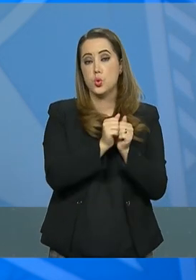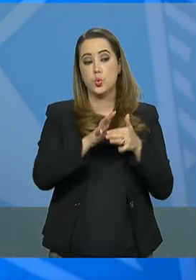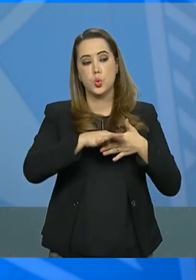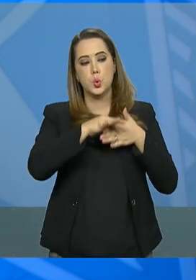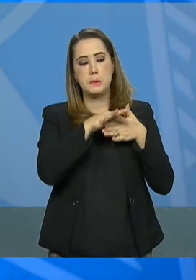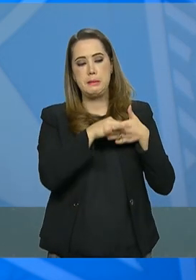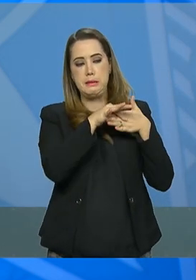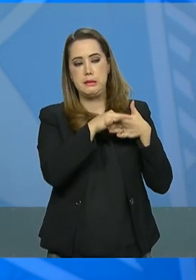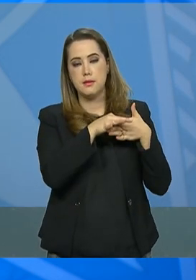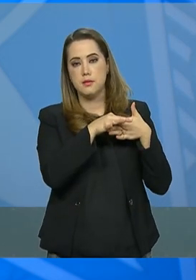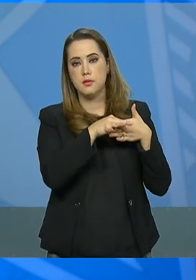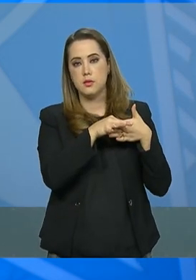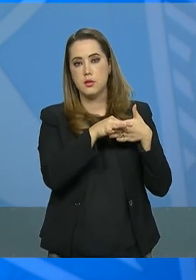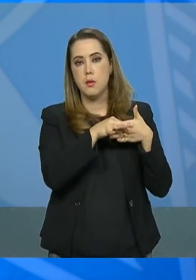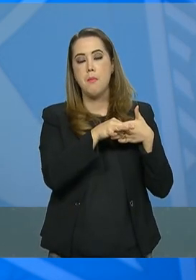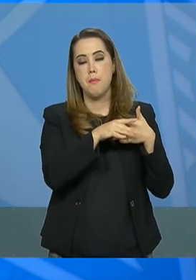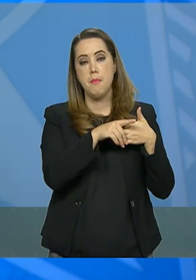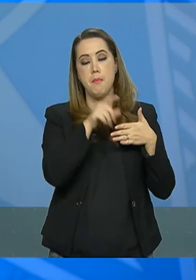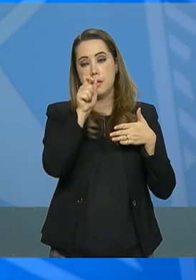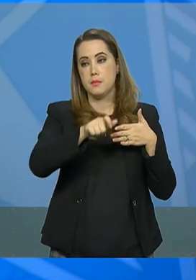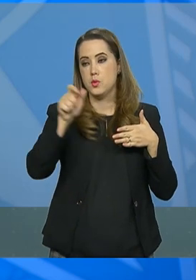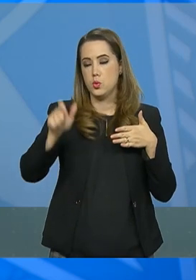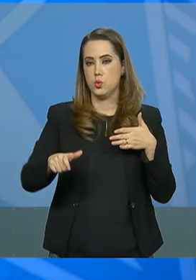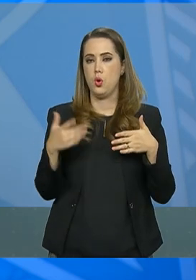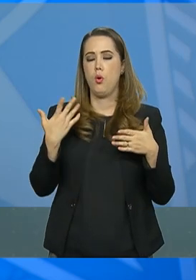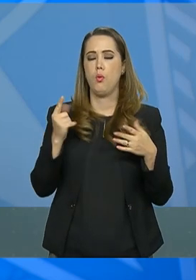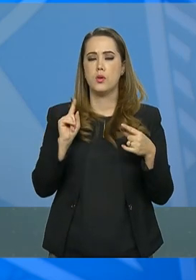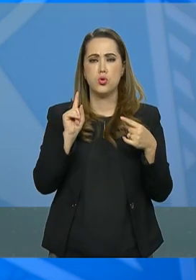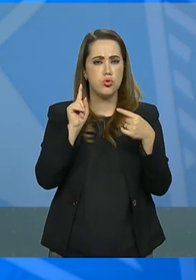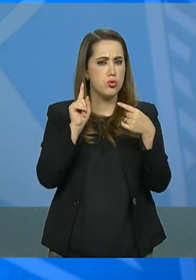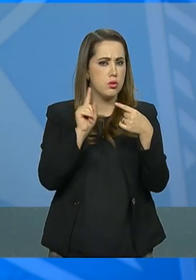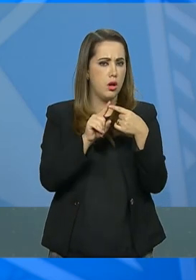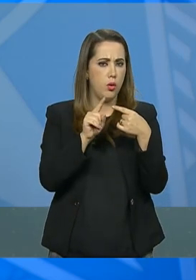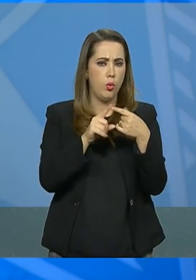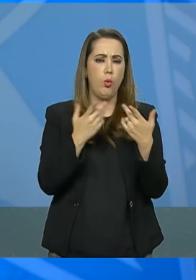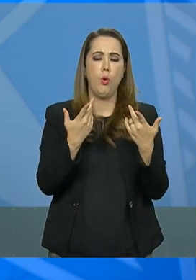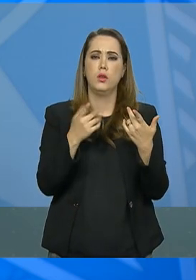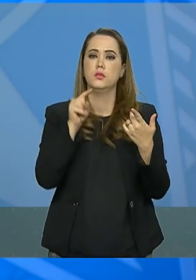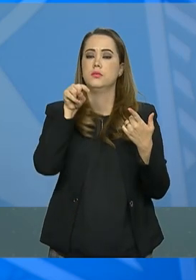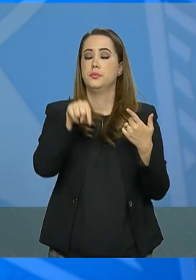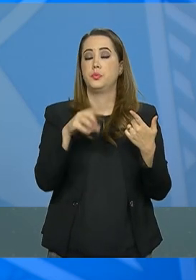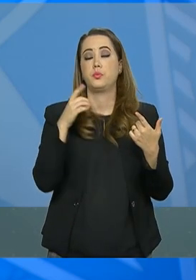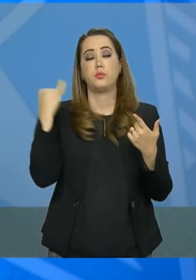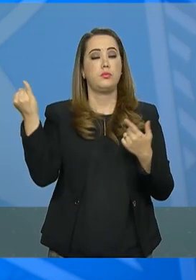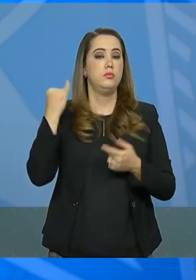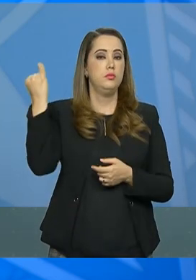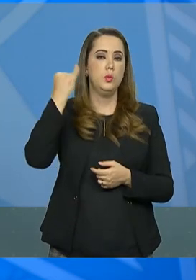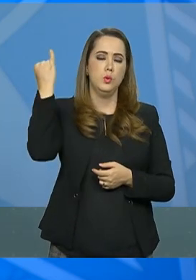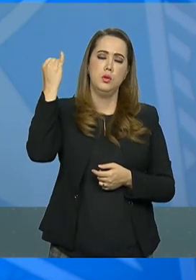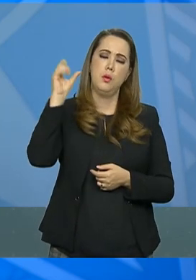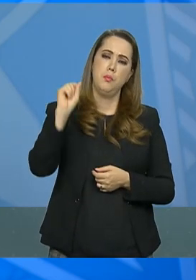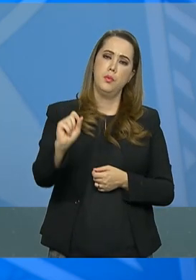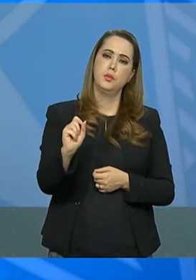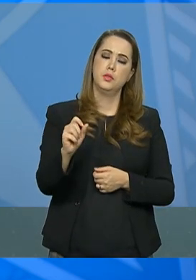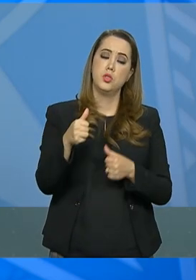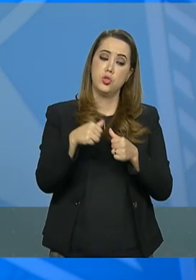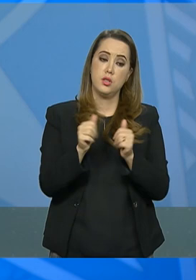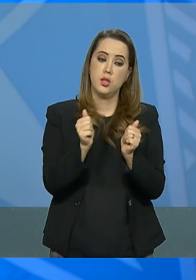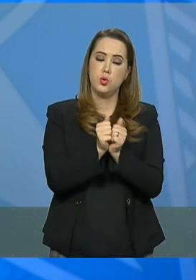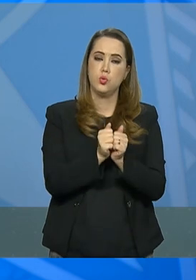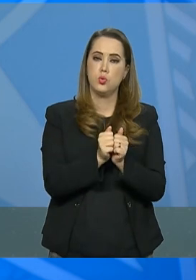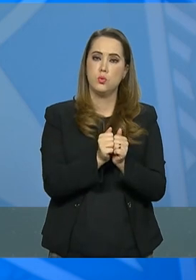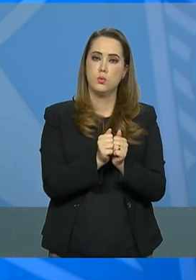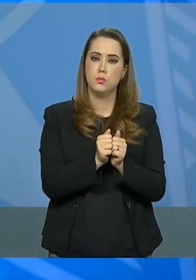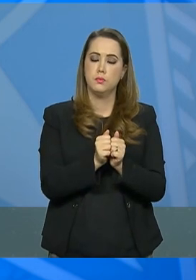líderes, para o convencimento, em especial dos senadores, da importância de estarem presentes,